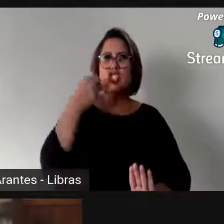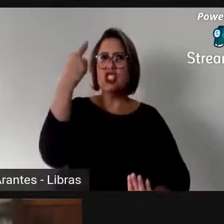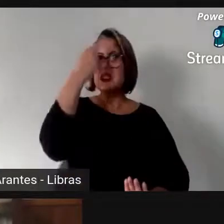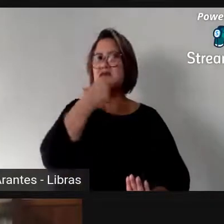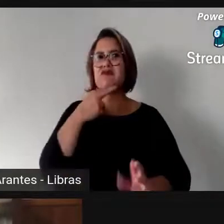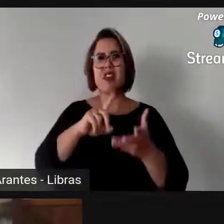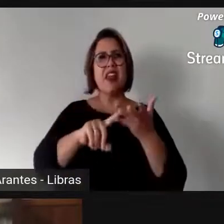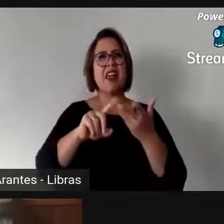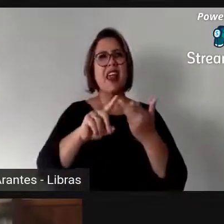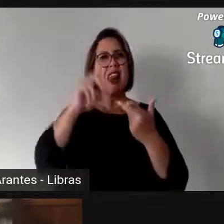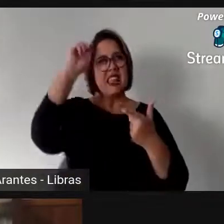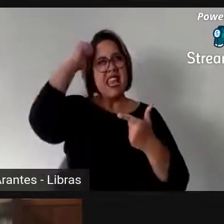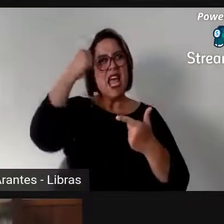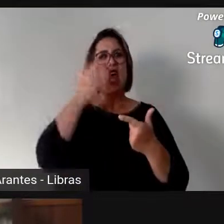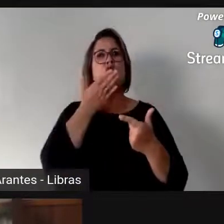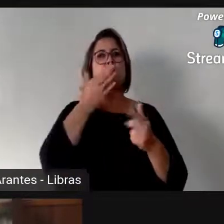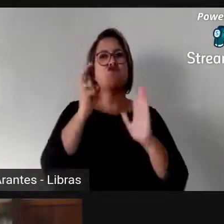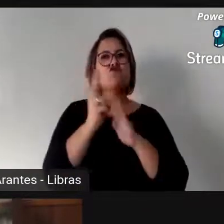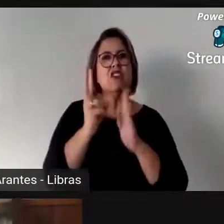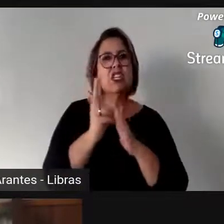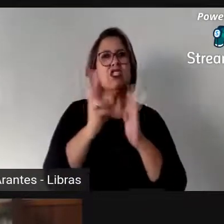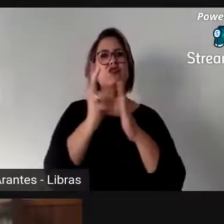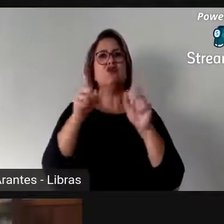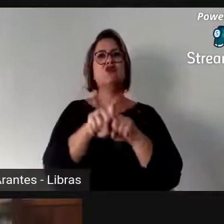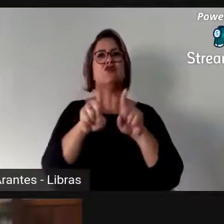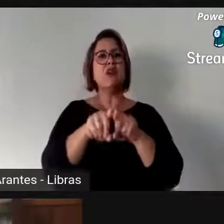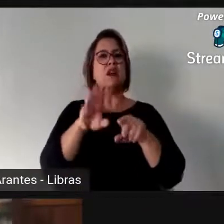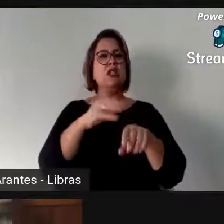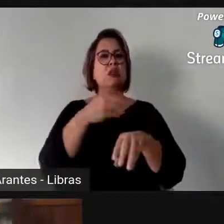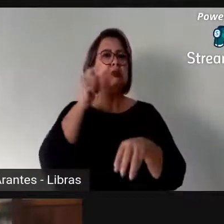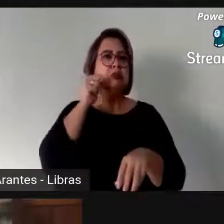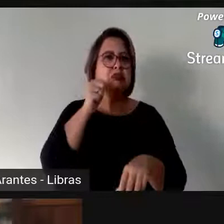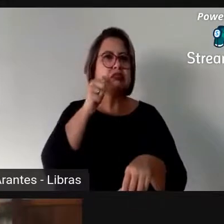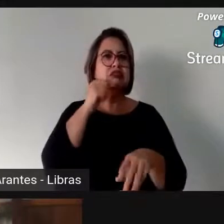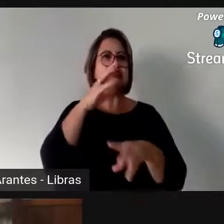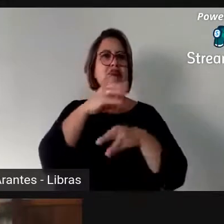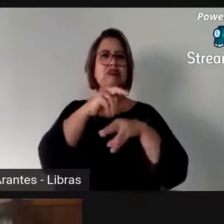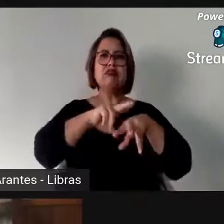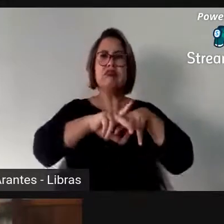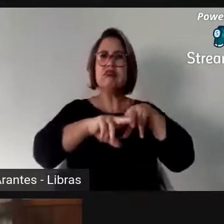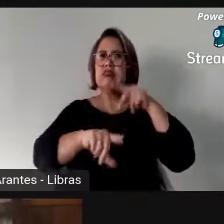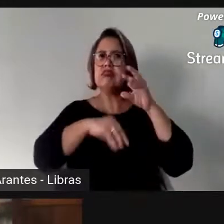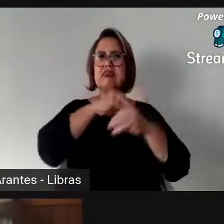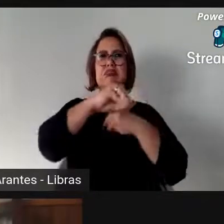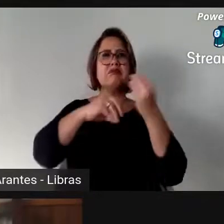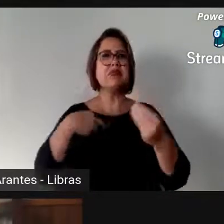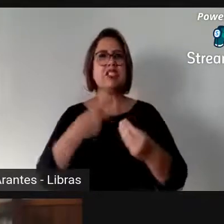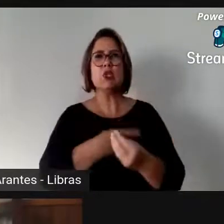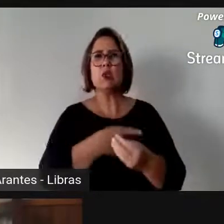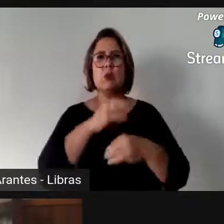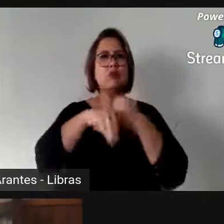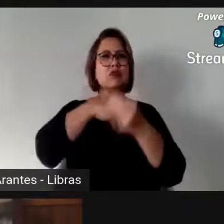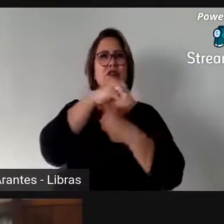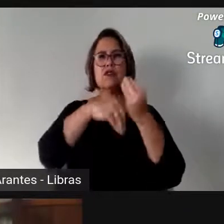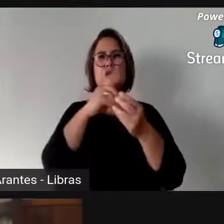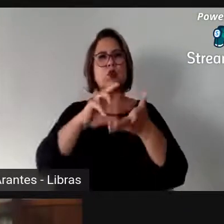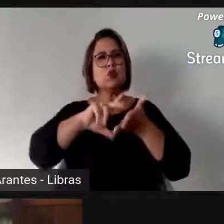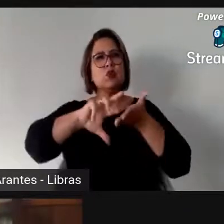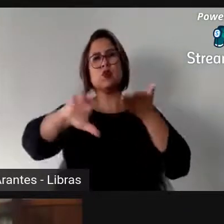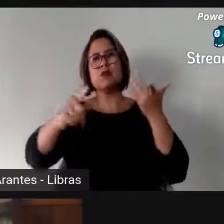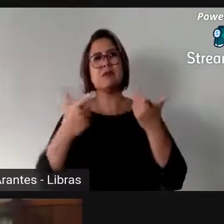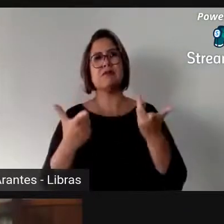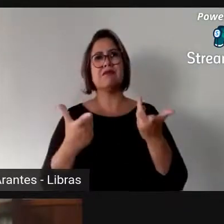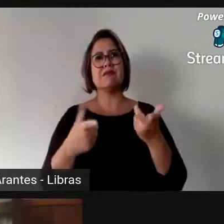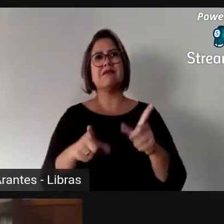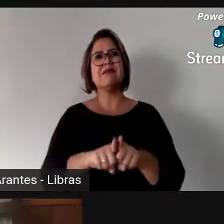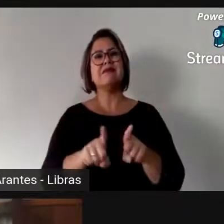essa representada. E aí, para terminar e a gente volta num outro momento, é dizer o seguinte, são 500